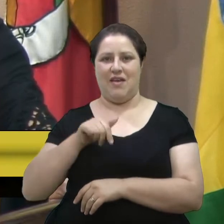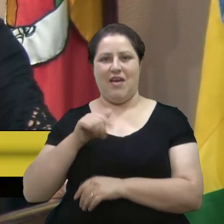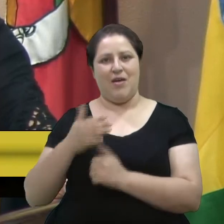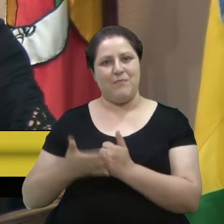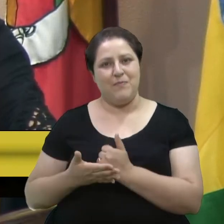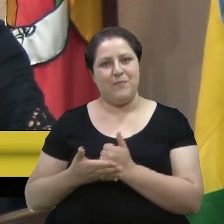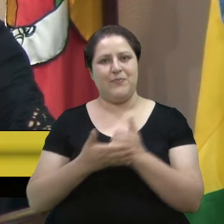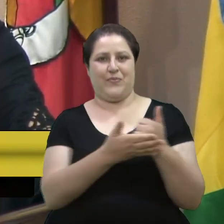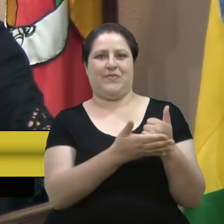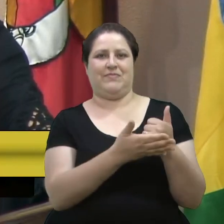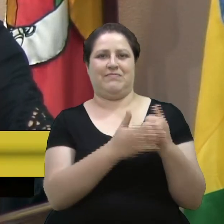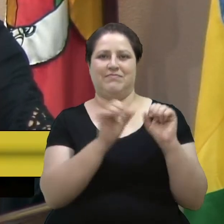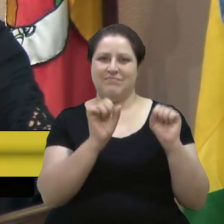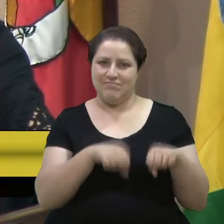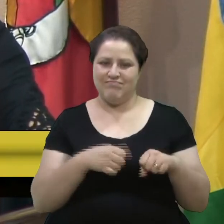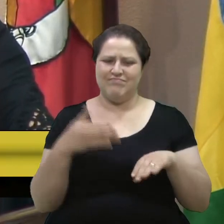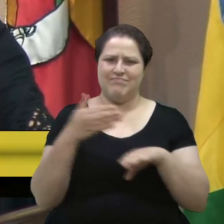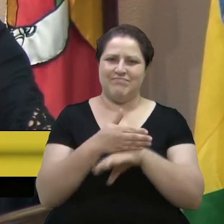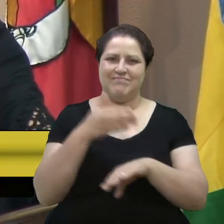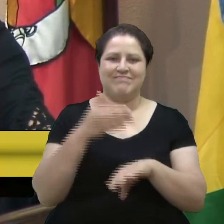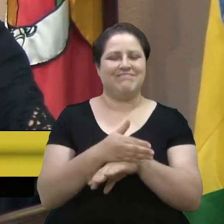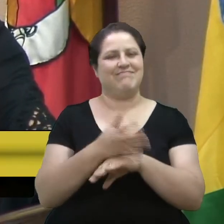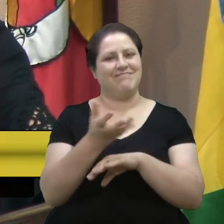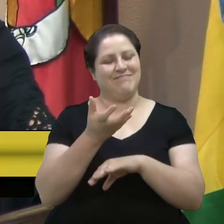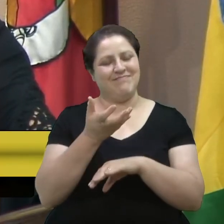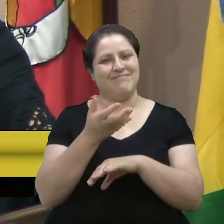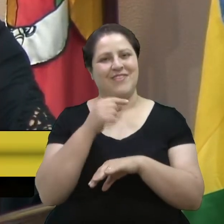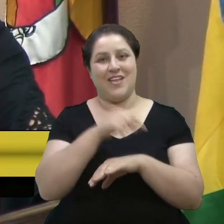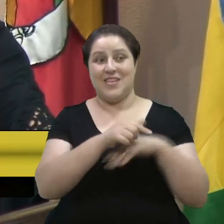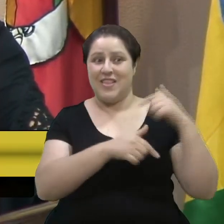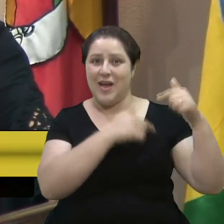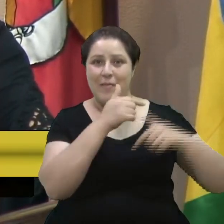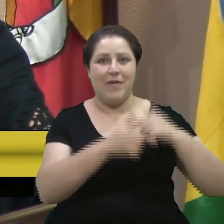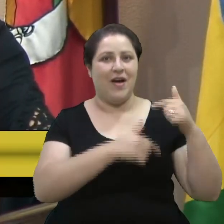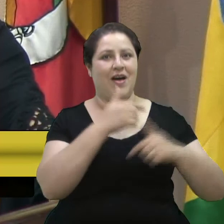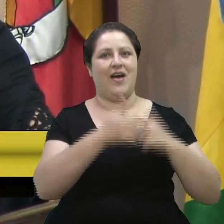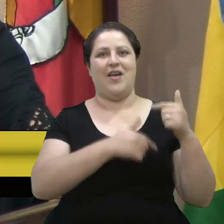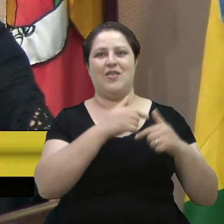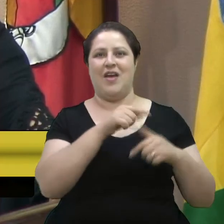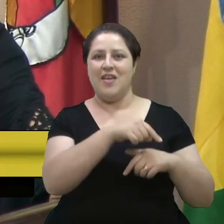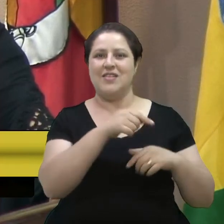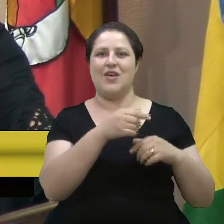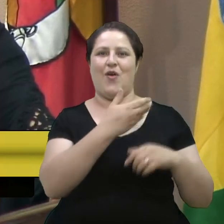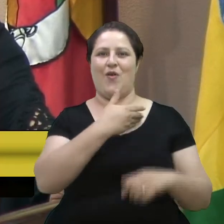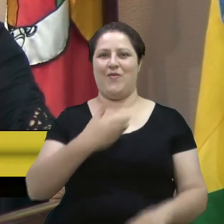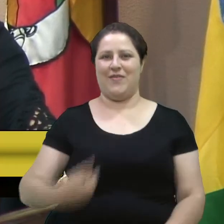colaboradores, participar deste trabalho, deste governo.